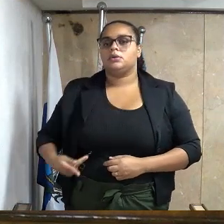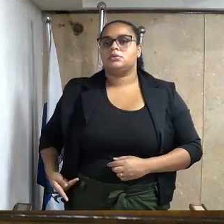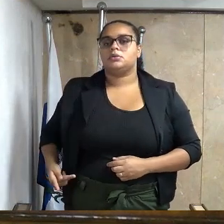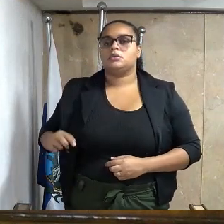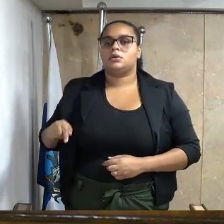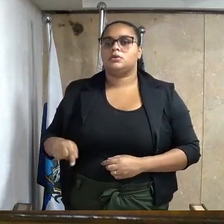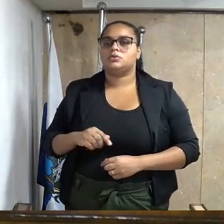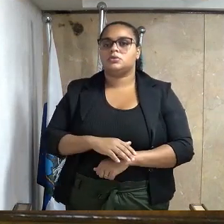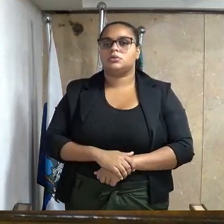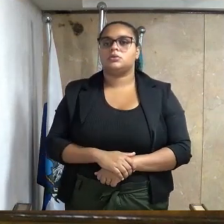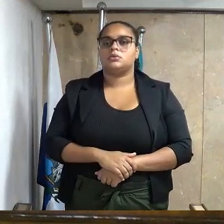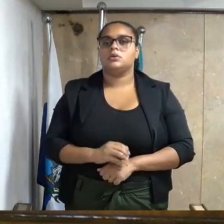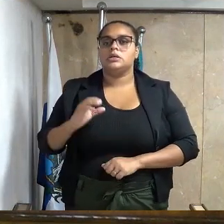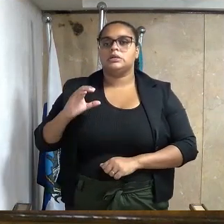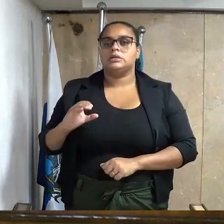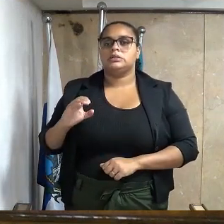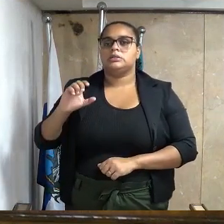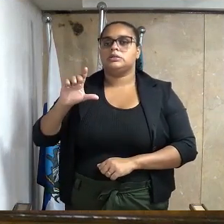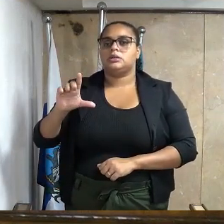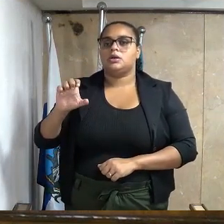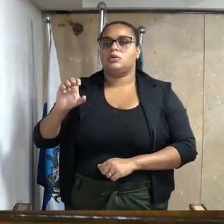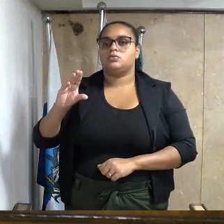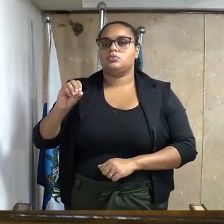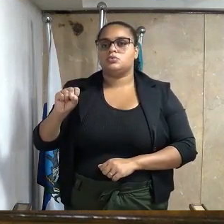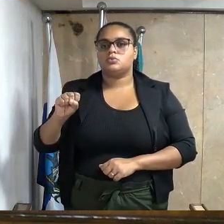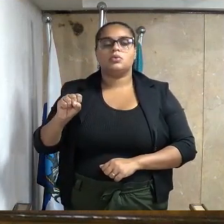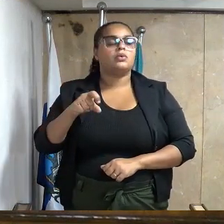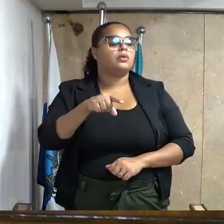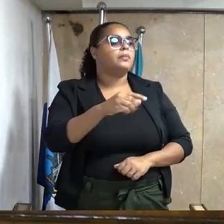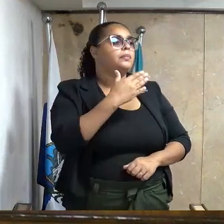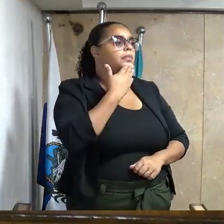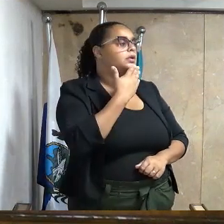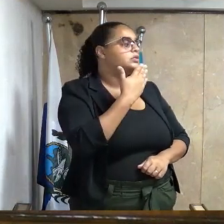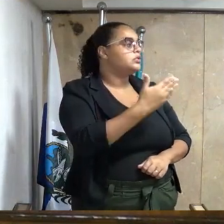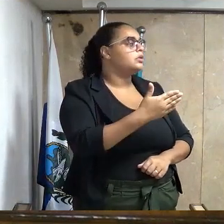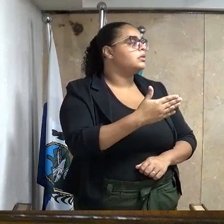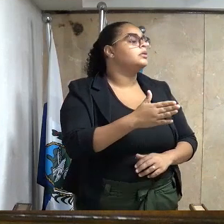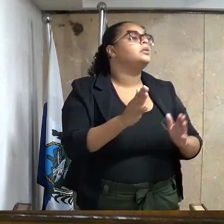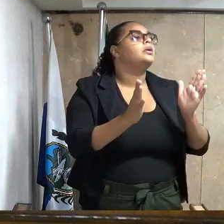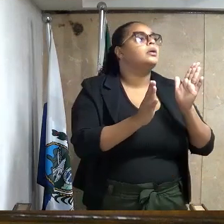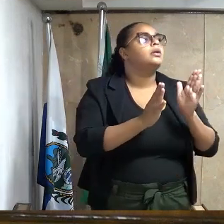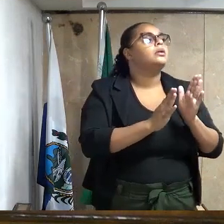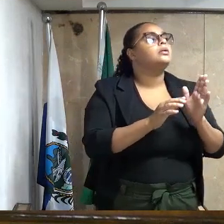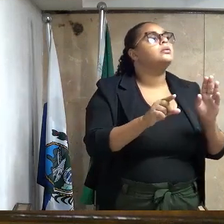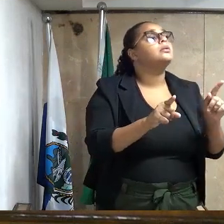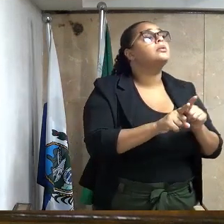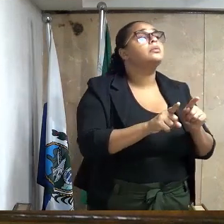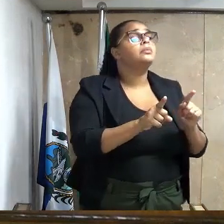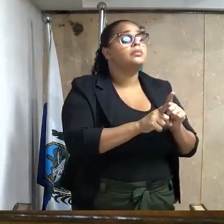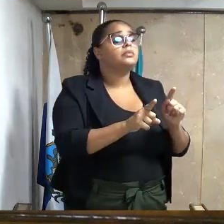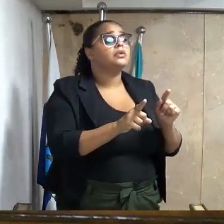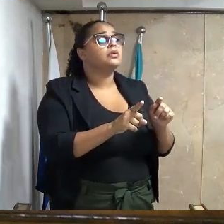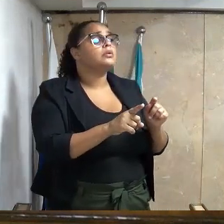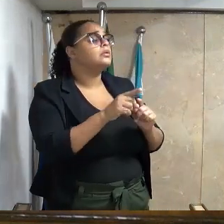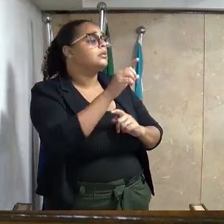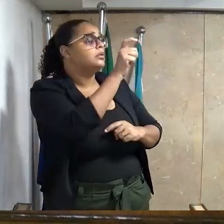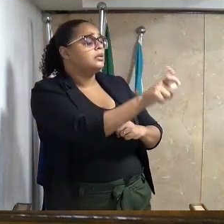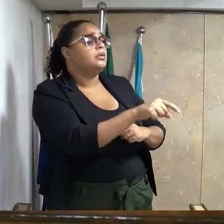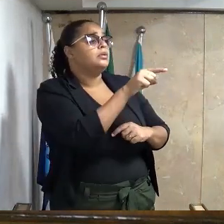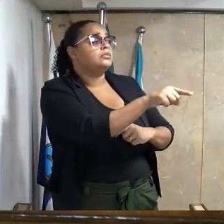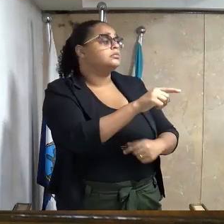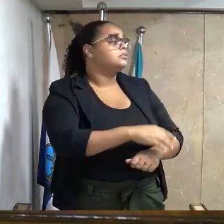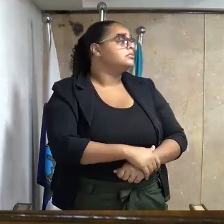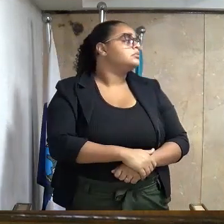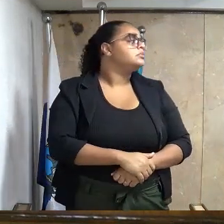casa, Celso Luiz Pereira do Nascimento, consignando moções e congredições à justíssima